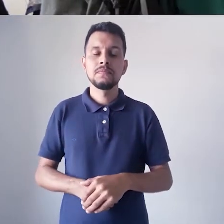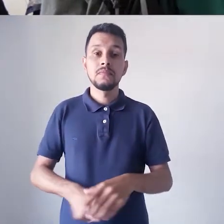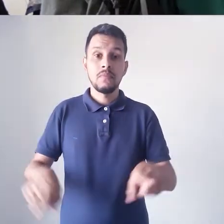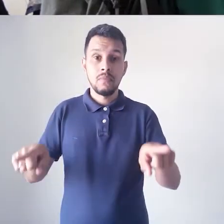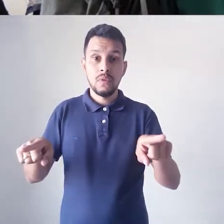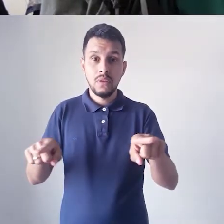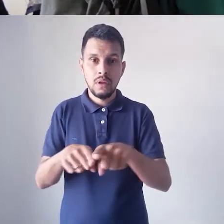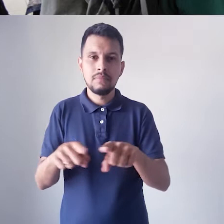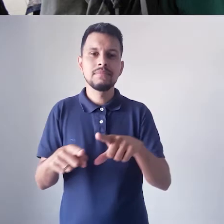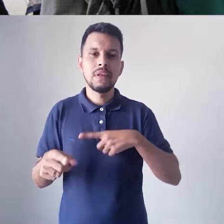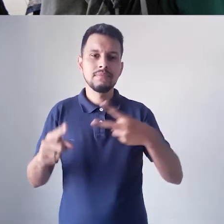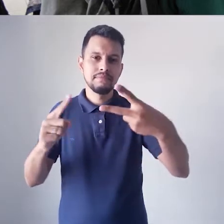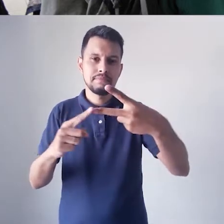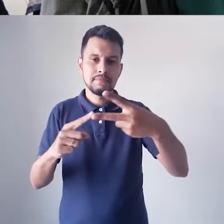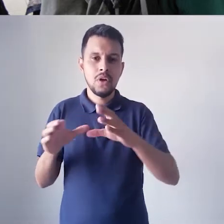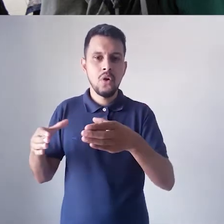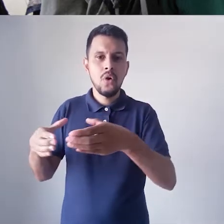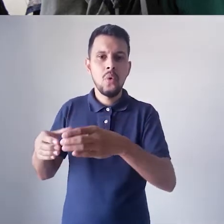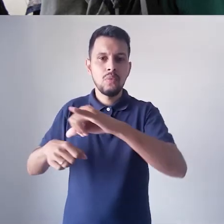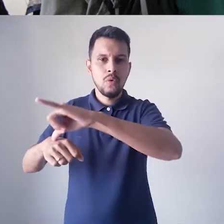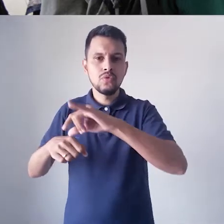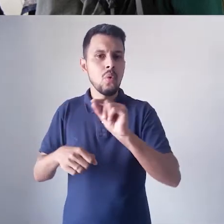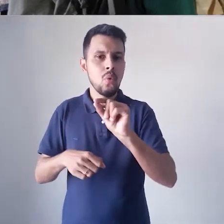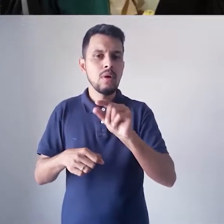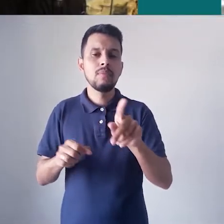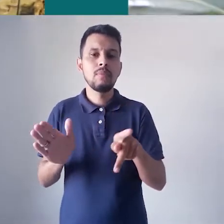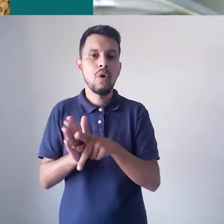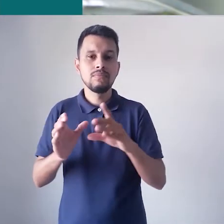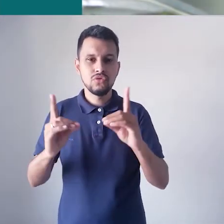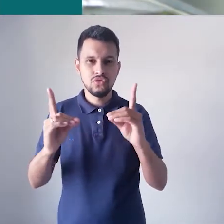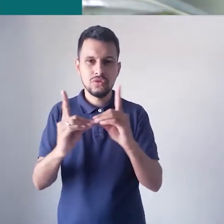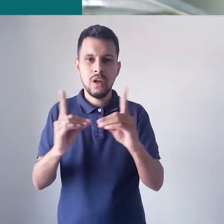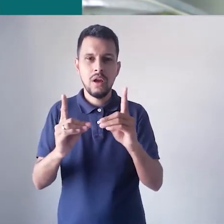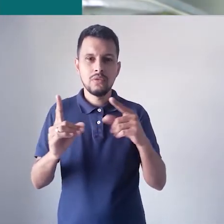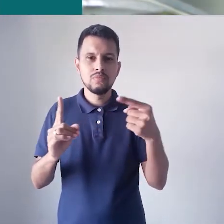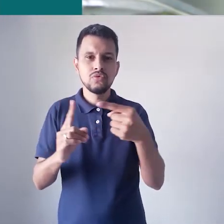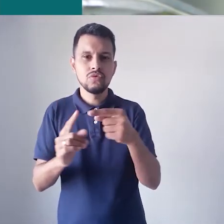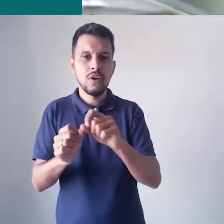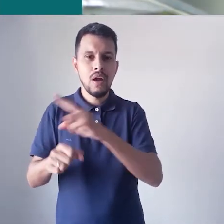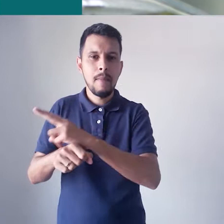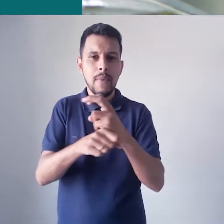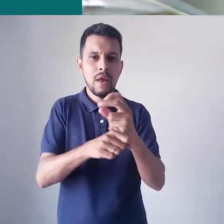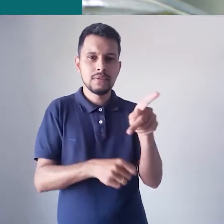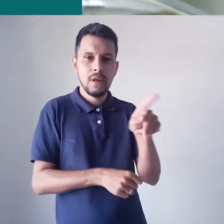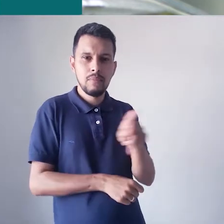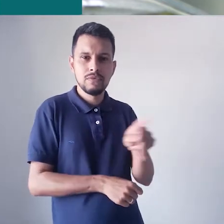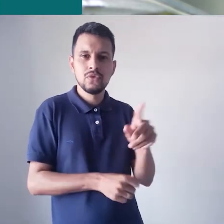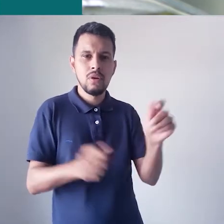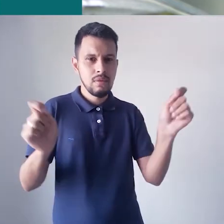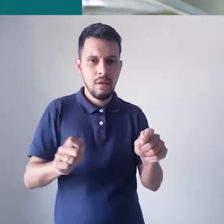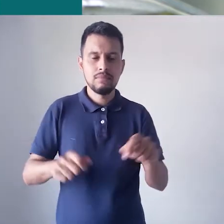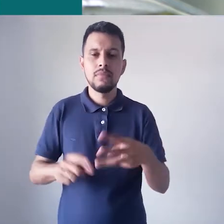Maior. uma coleção que é de finalidade didática, que pode ser emprestada por